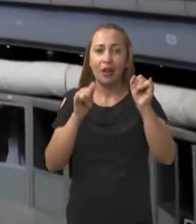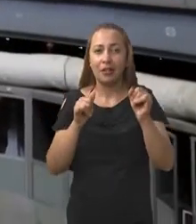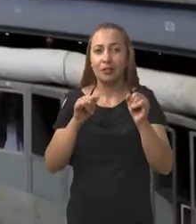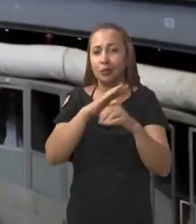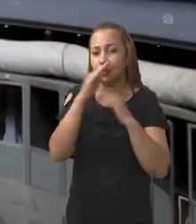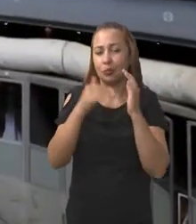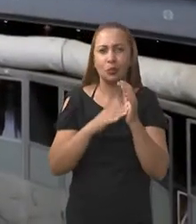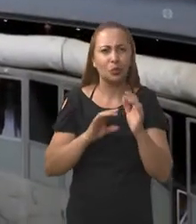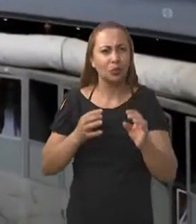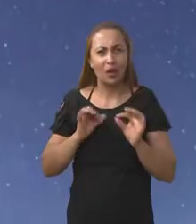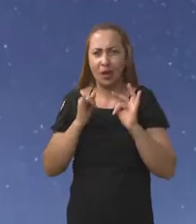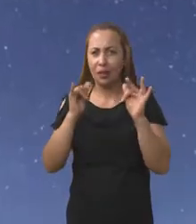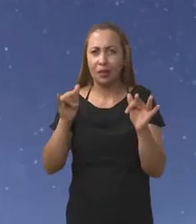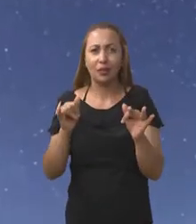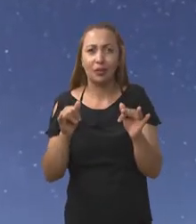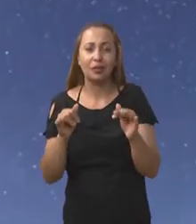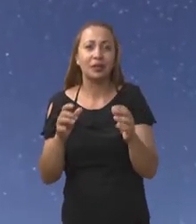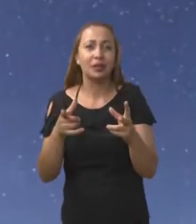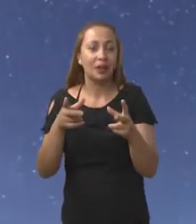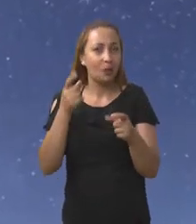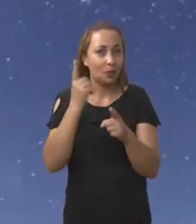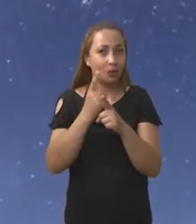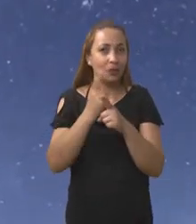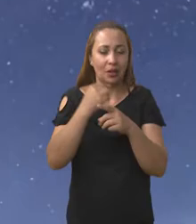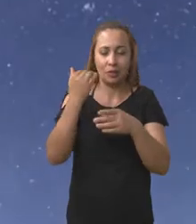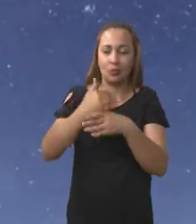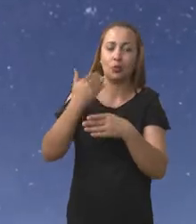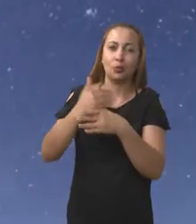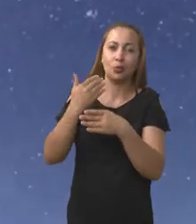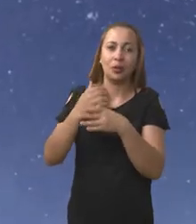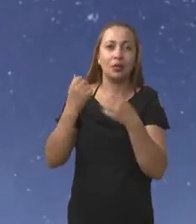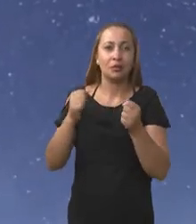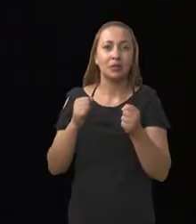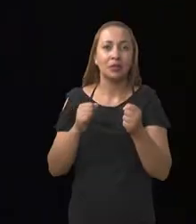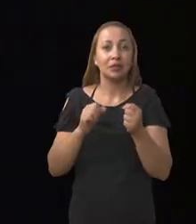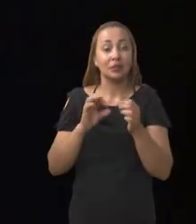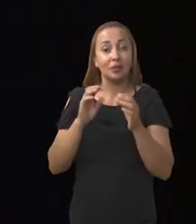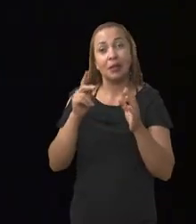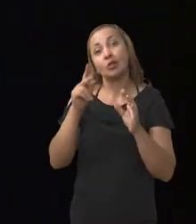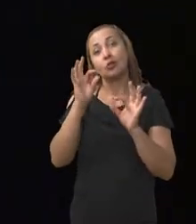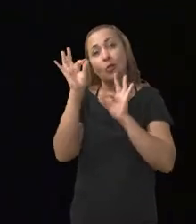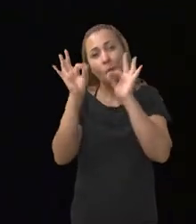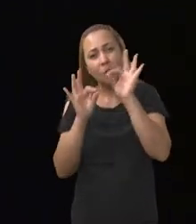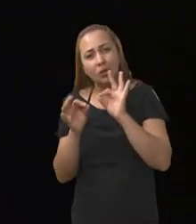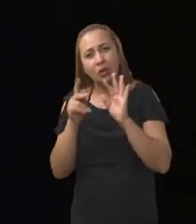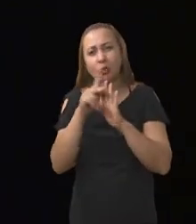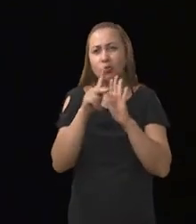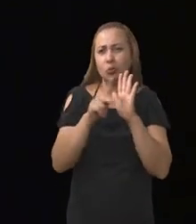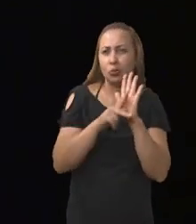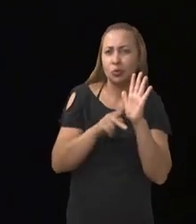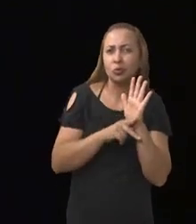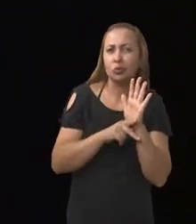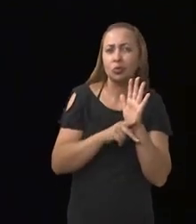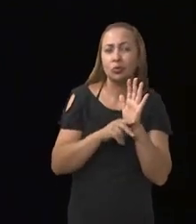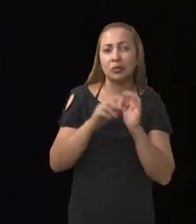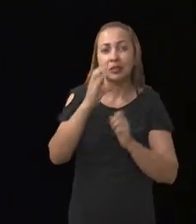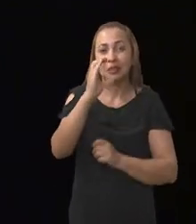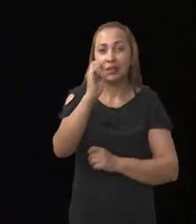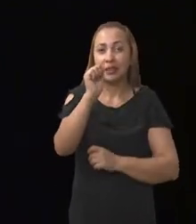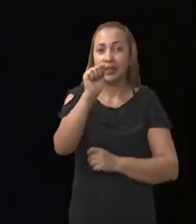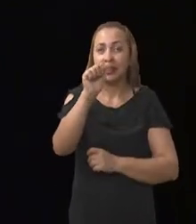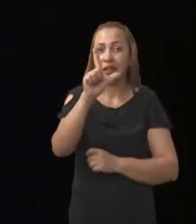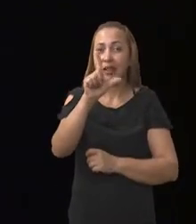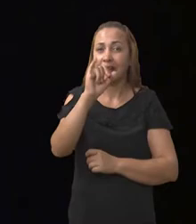Todo o instrumento eletrônico que é concebido, construído, ele precisa de padrões de calibração.